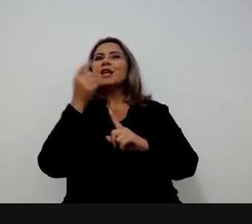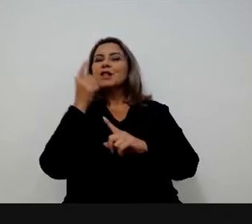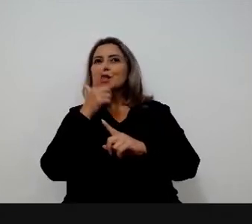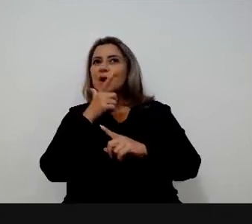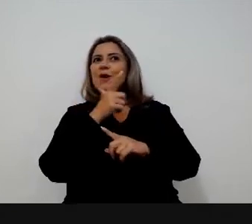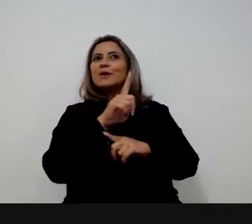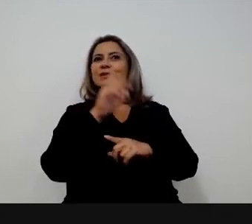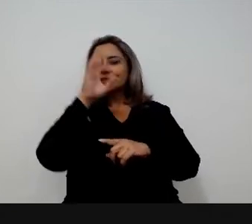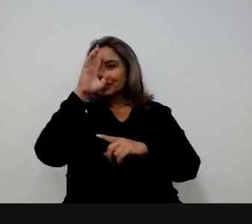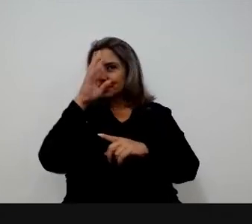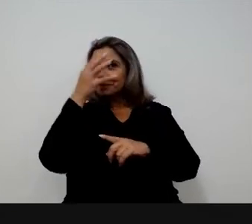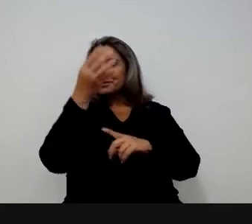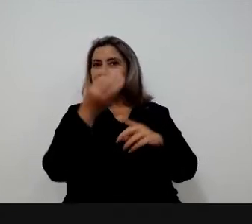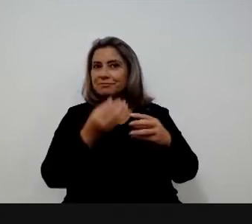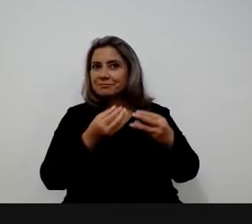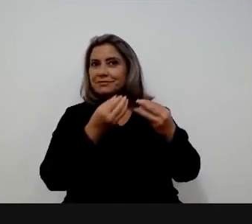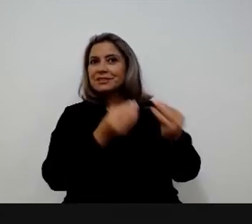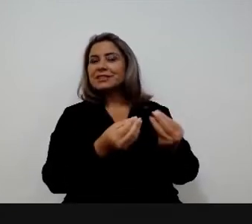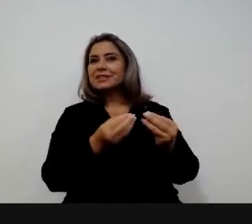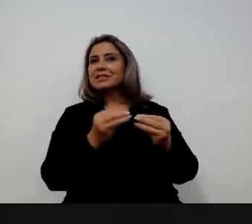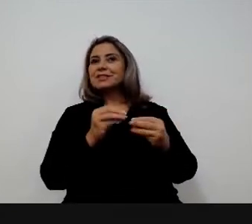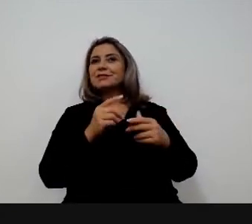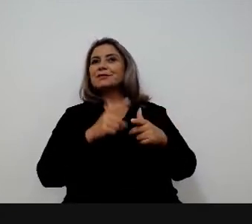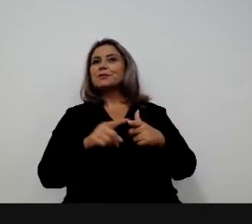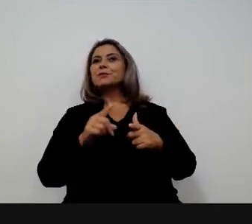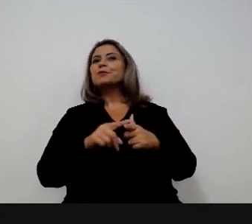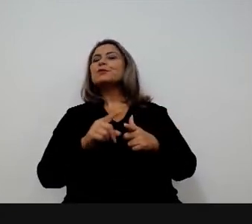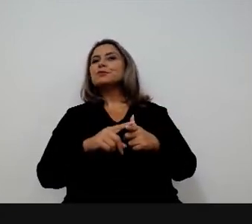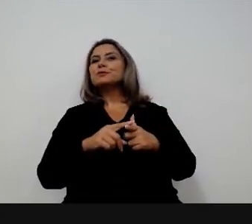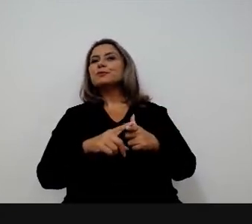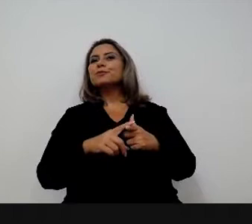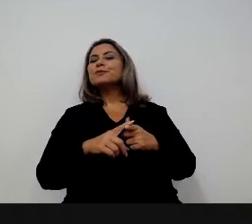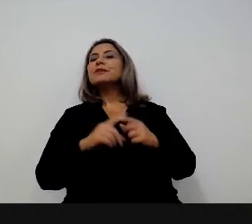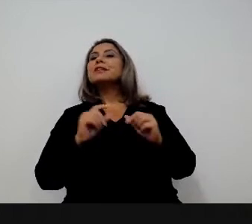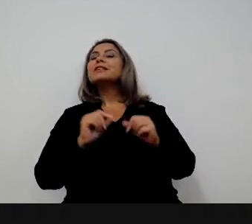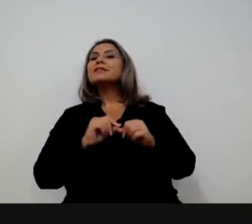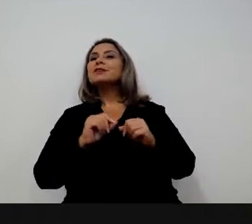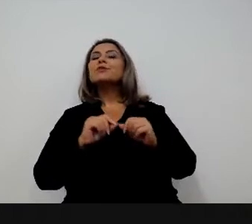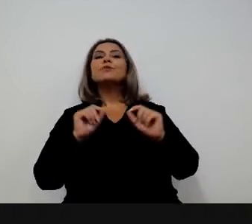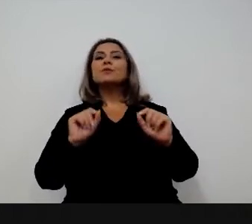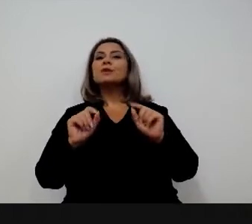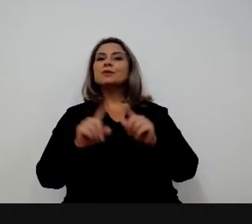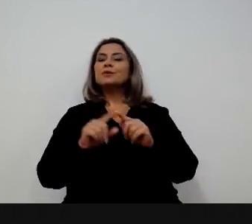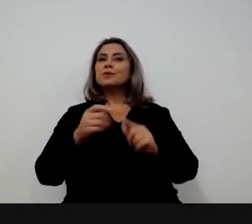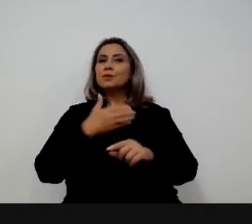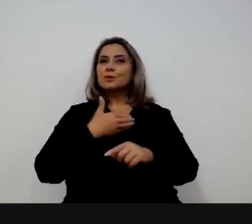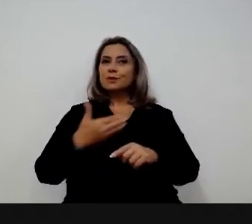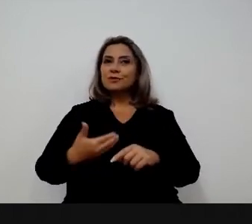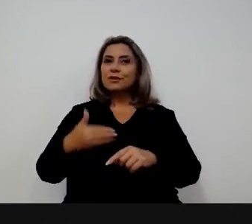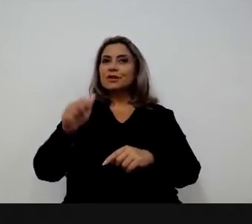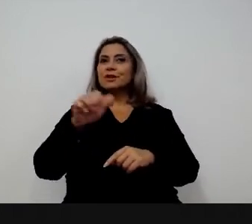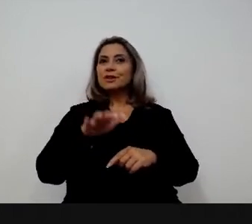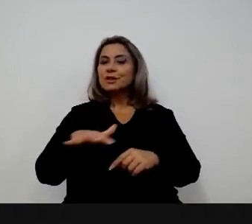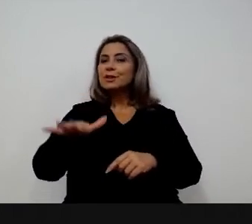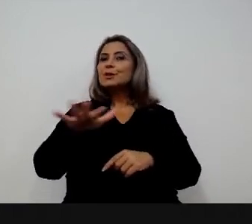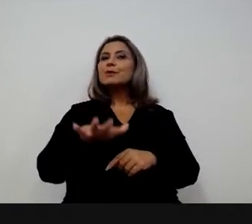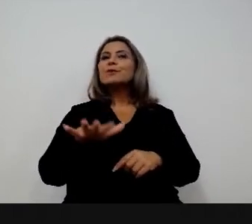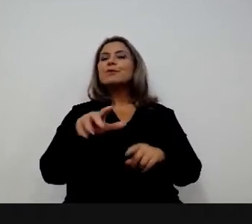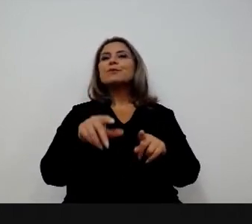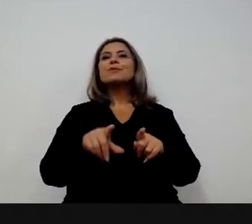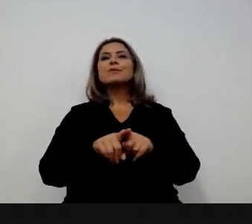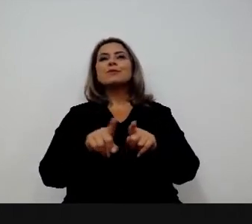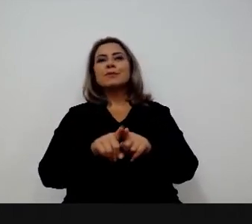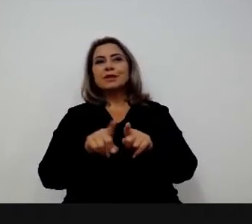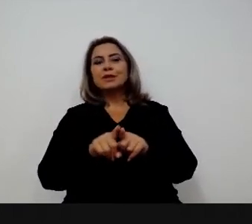consegue te dar uma solução, que seja a melhor solução para aquele problema. E a gente está fazendo isso não só para o governo, mas também para outros órgãos.